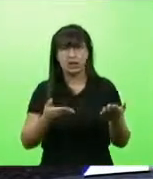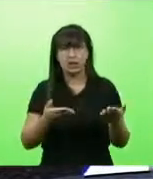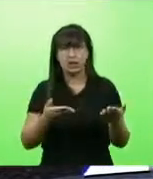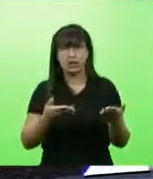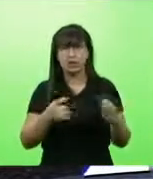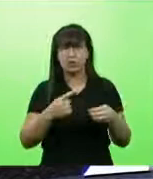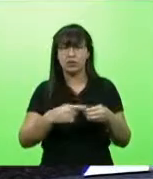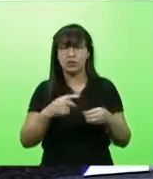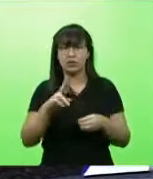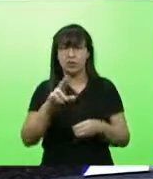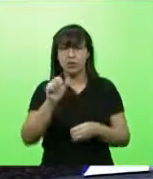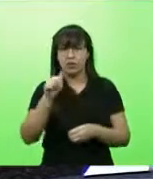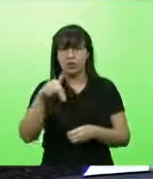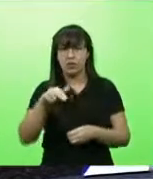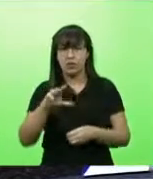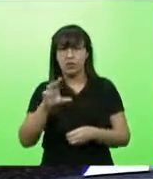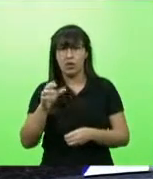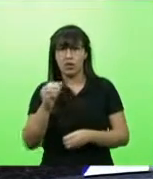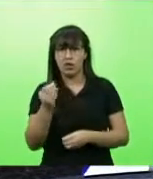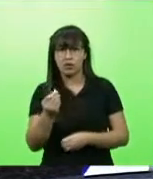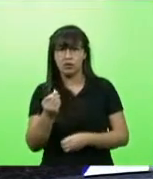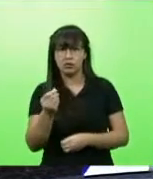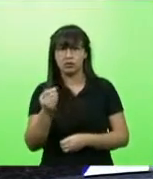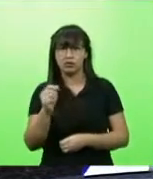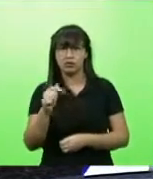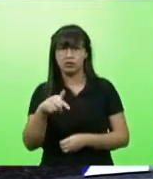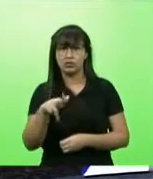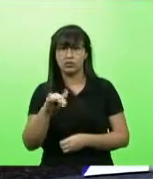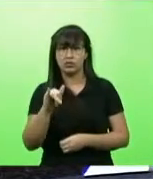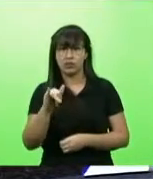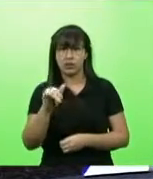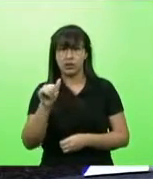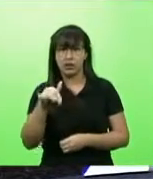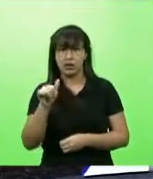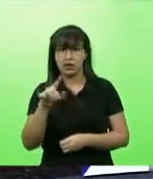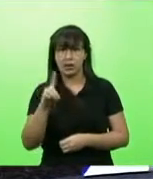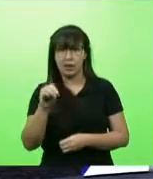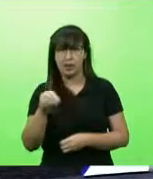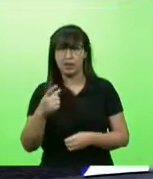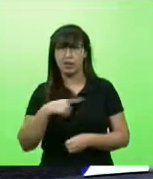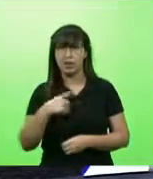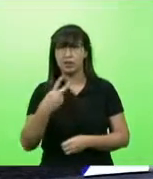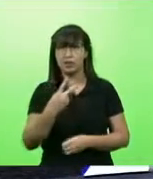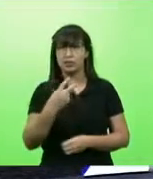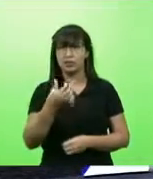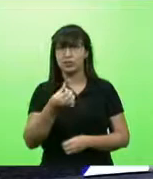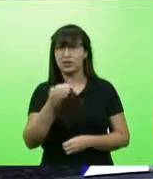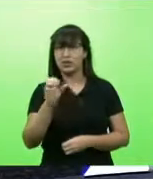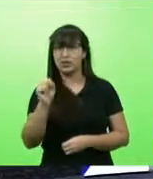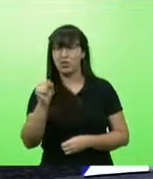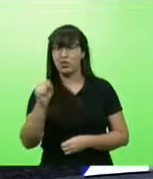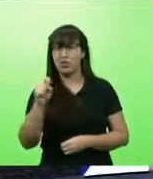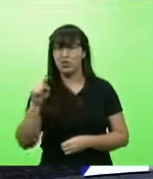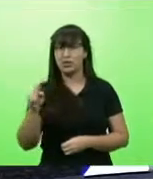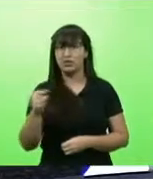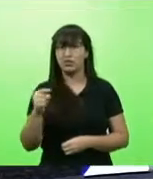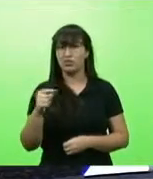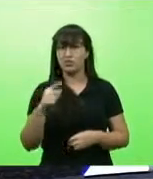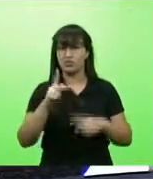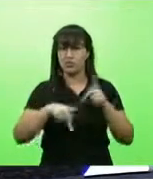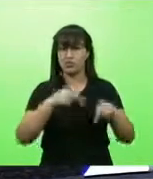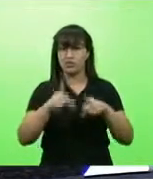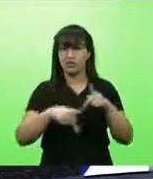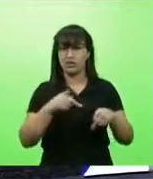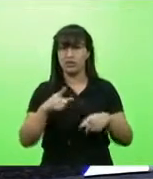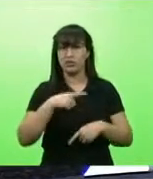Queimado possui 2.748 habitantes, está com 40 casos ativos e 2 óbitos.